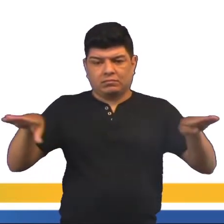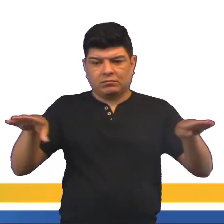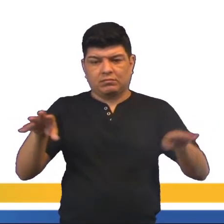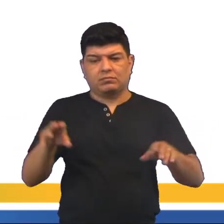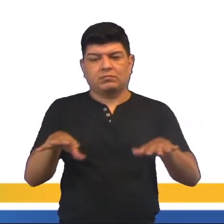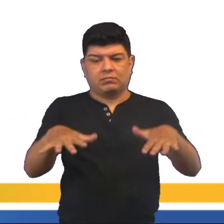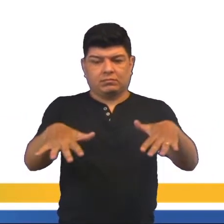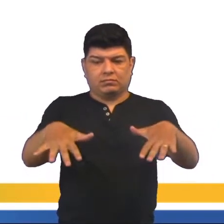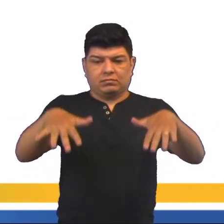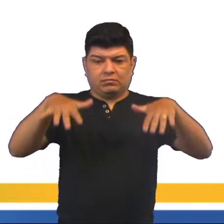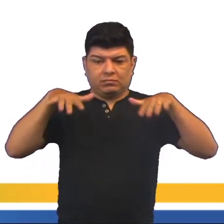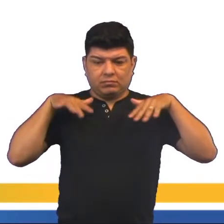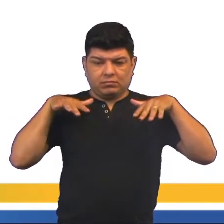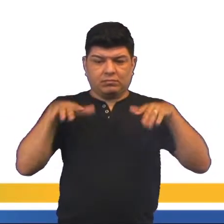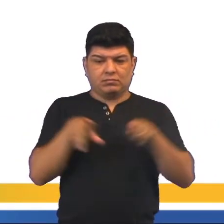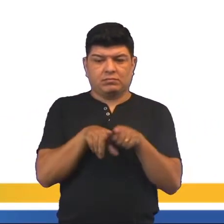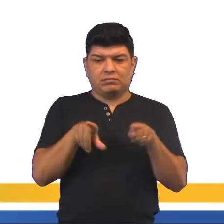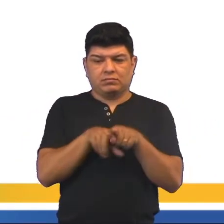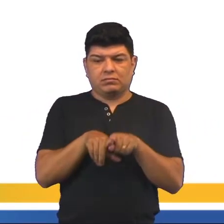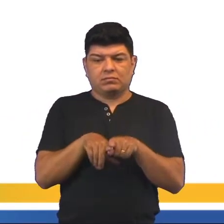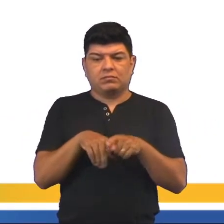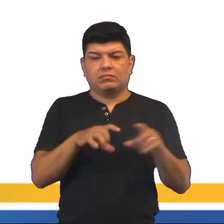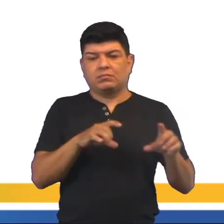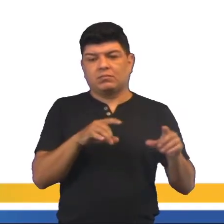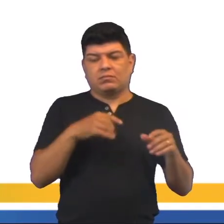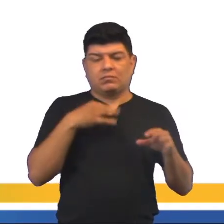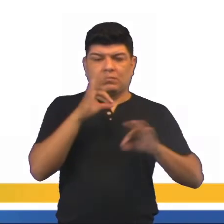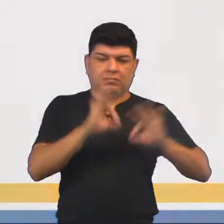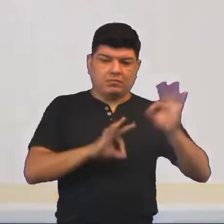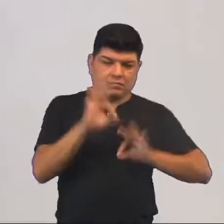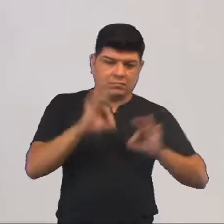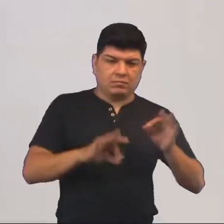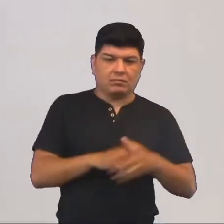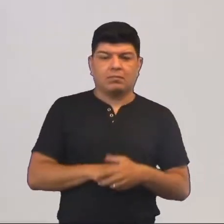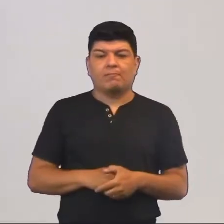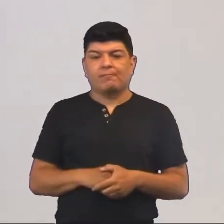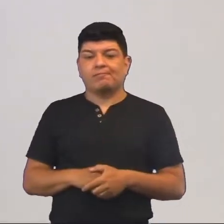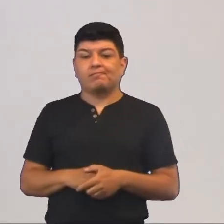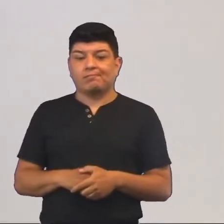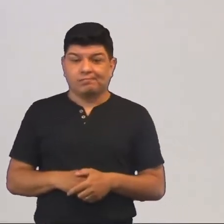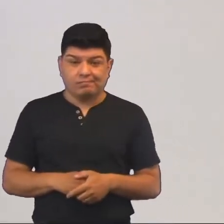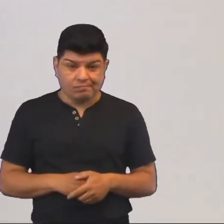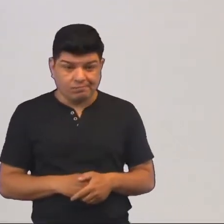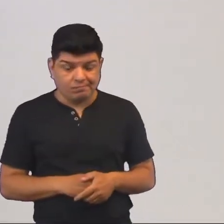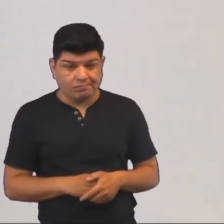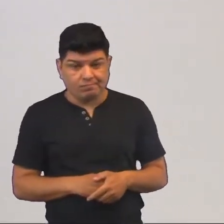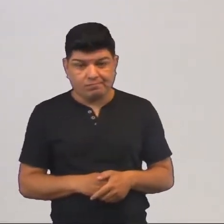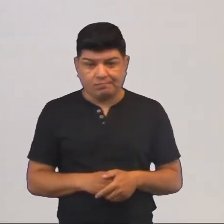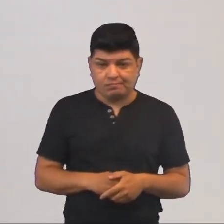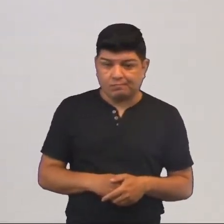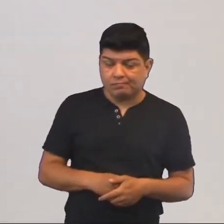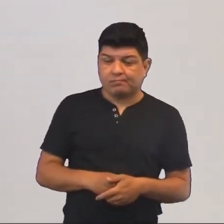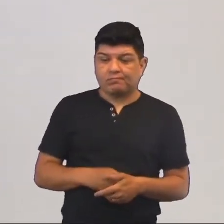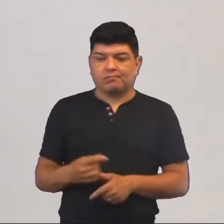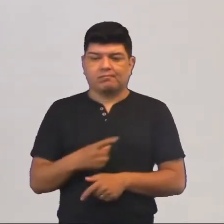Ou que são usadas para efeitos especiais no cenário. Então, veja, para que você trabalhe a iluminação,